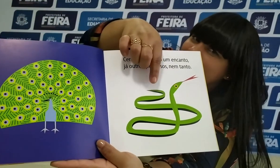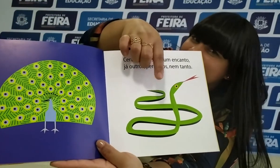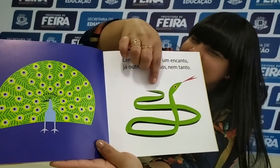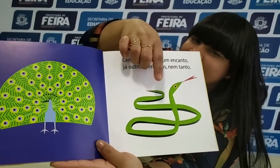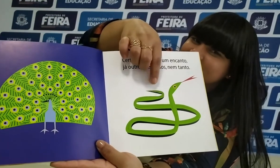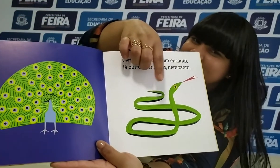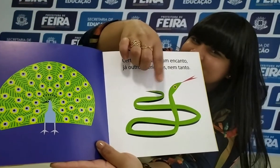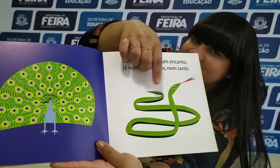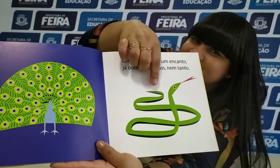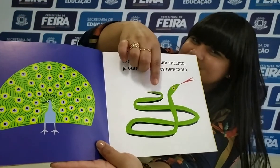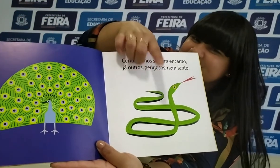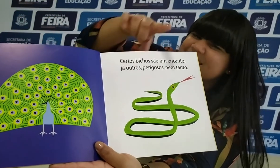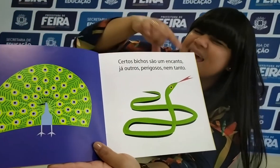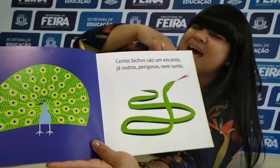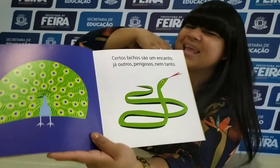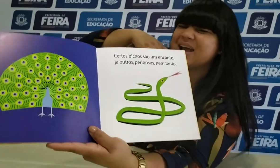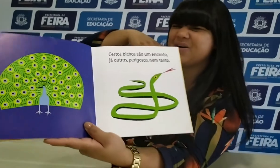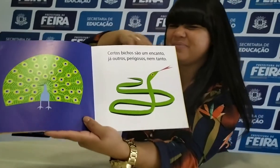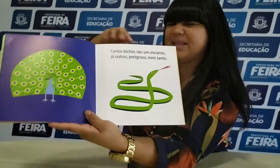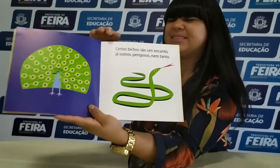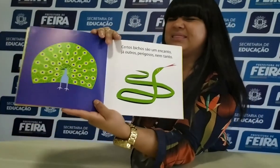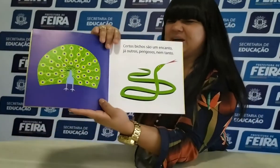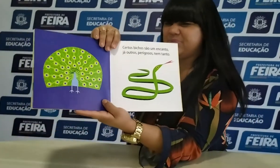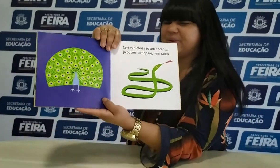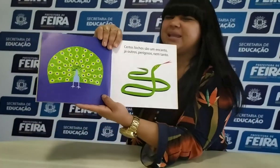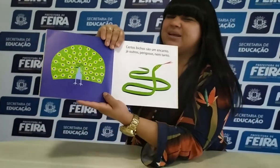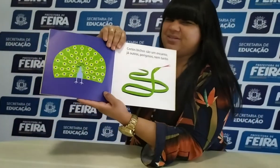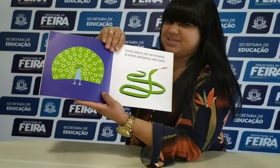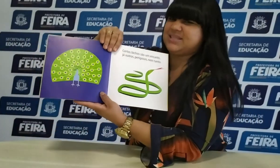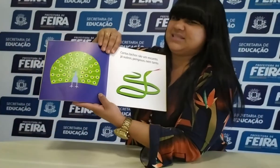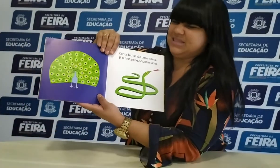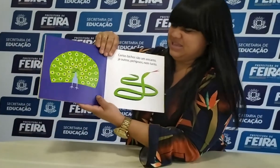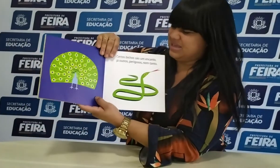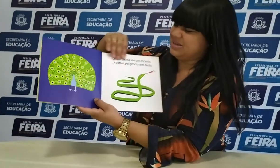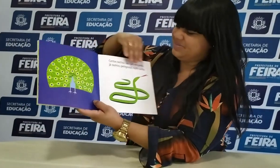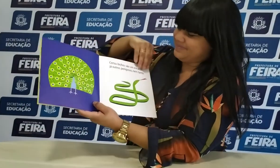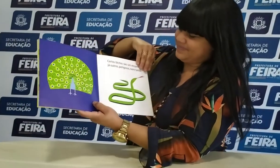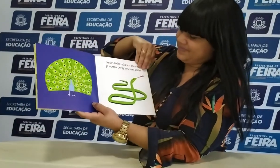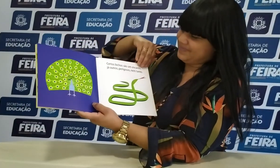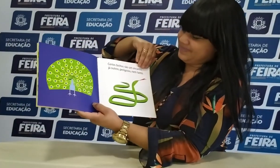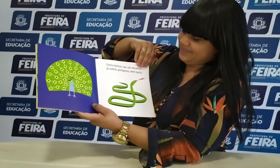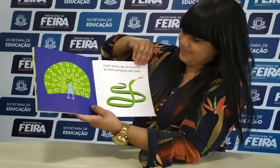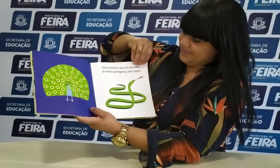a cobra? Será que a cobra é tão perigosa assim?